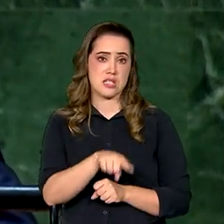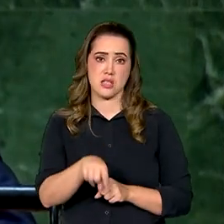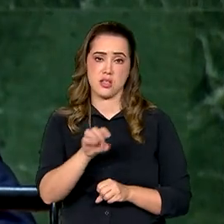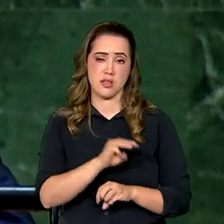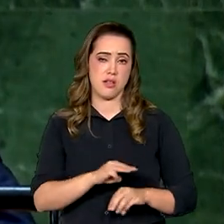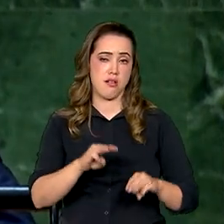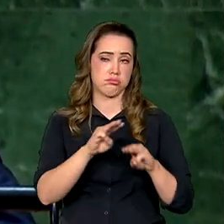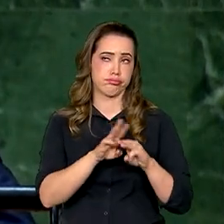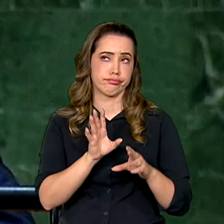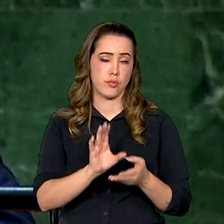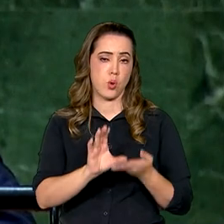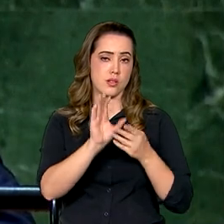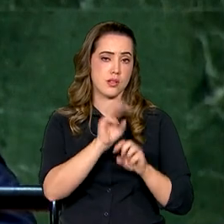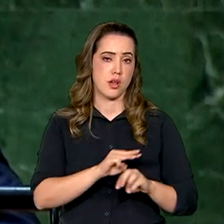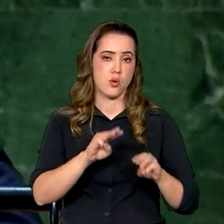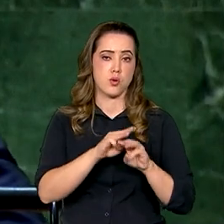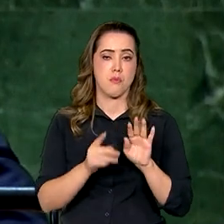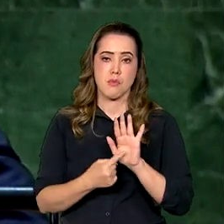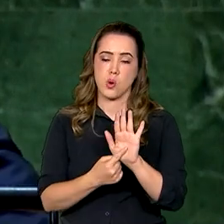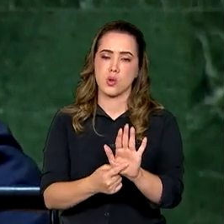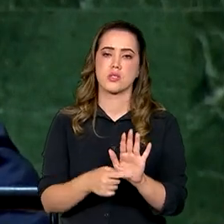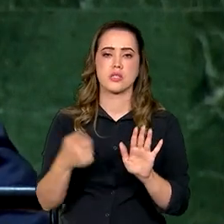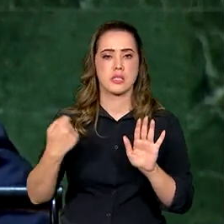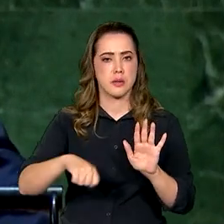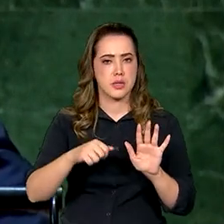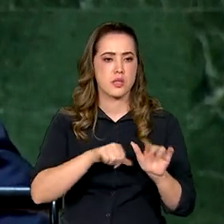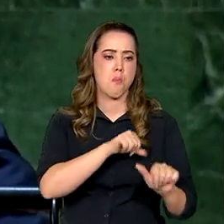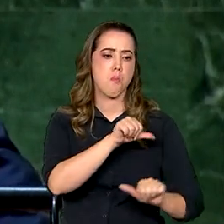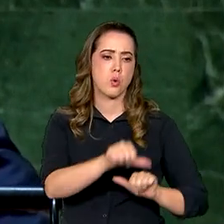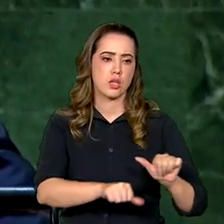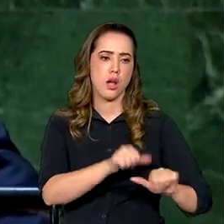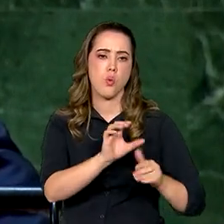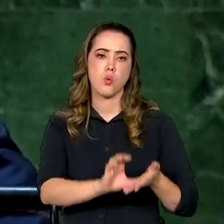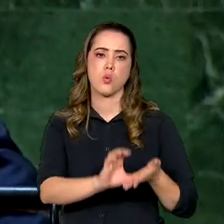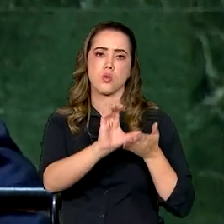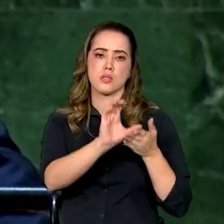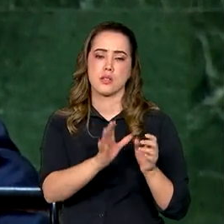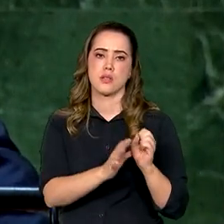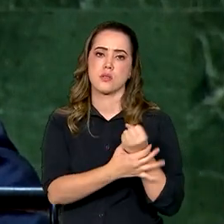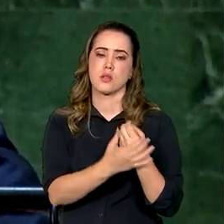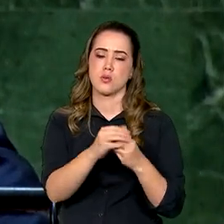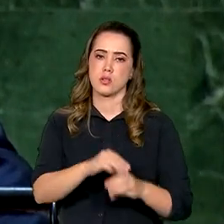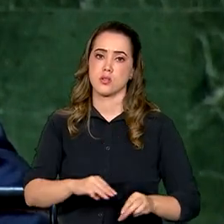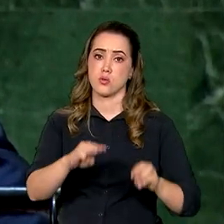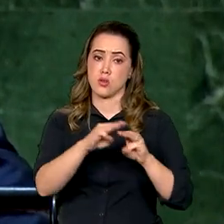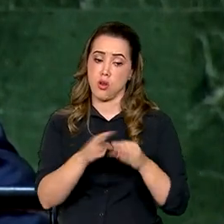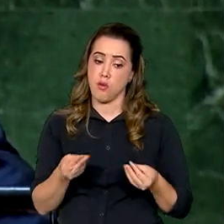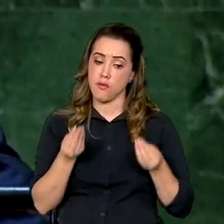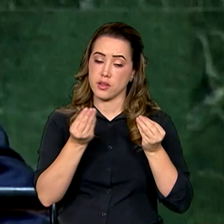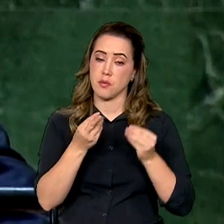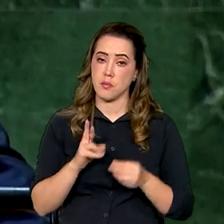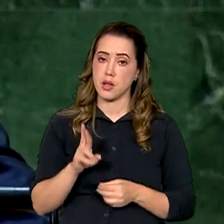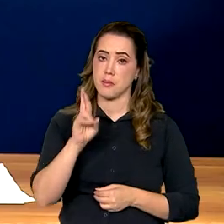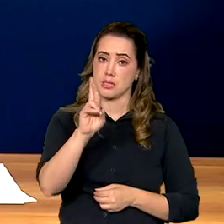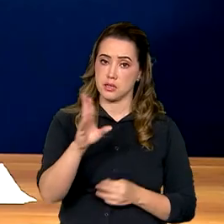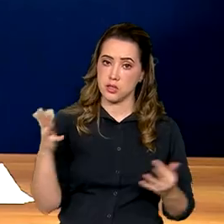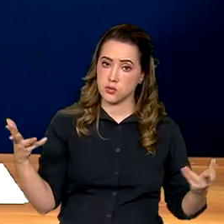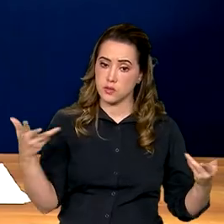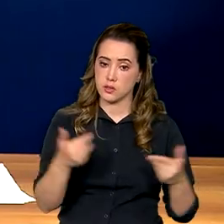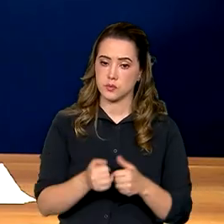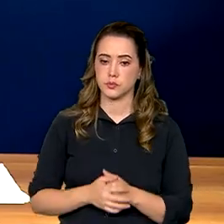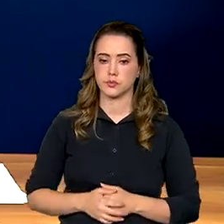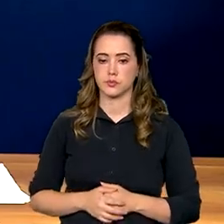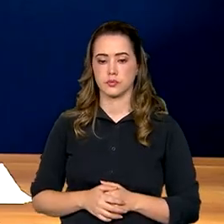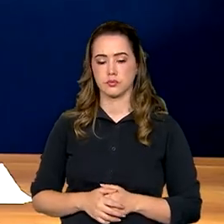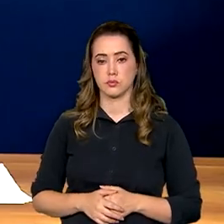da necessidade e urgência de reformá-lo, conferindo-lo maior representatividade e eficácia. Não